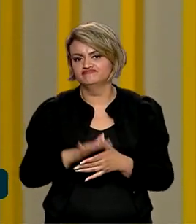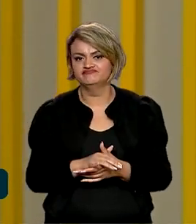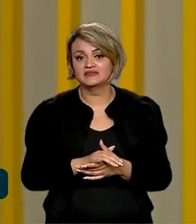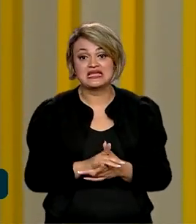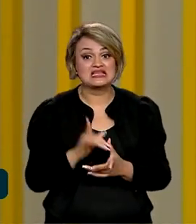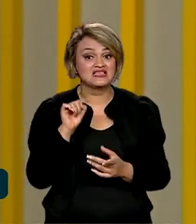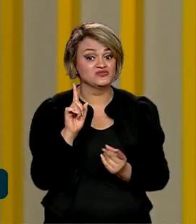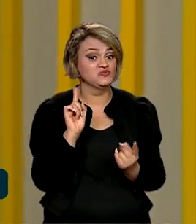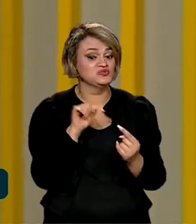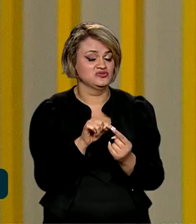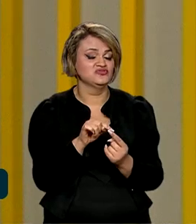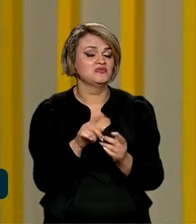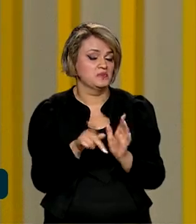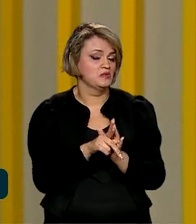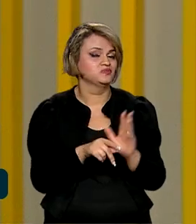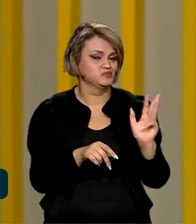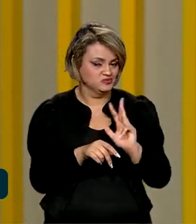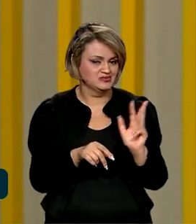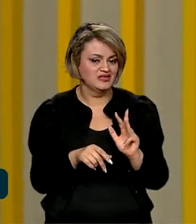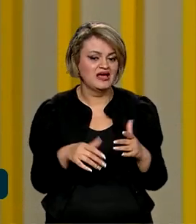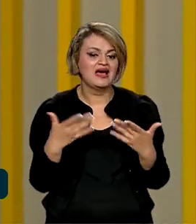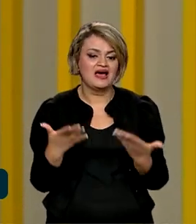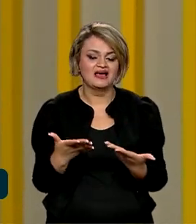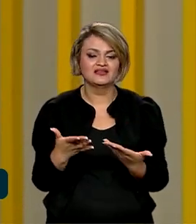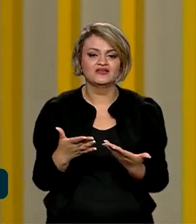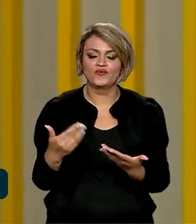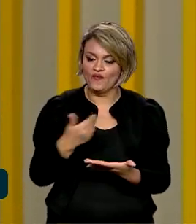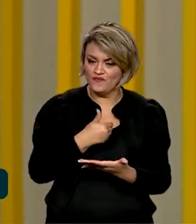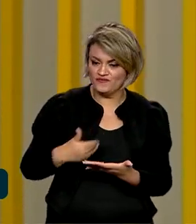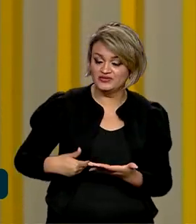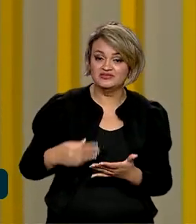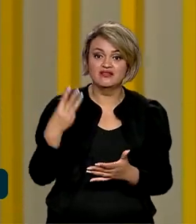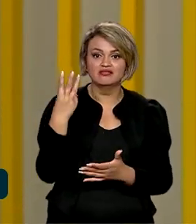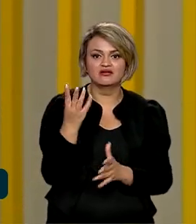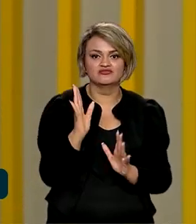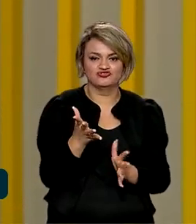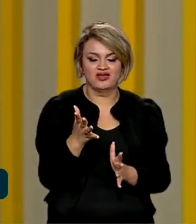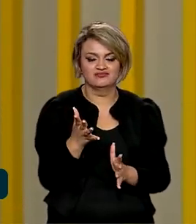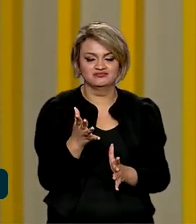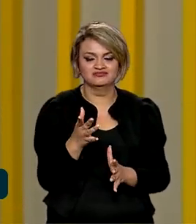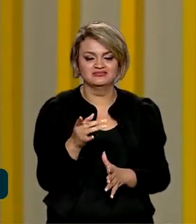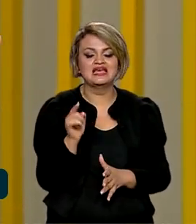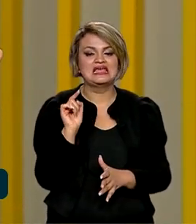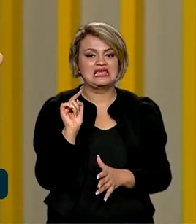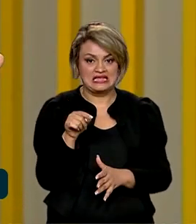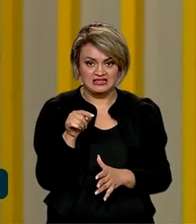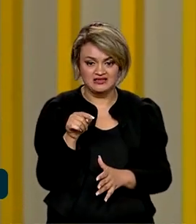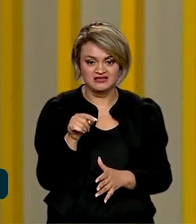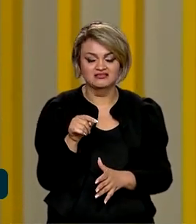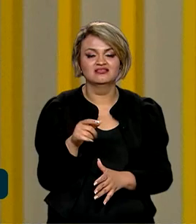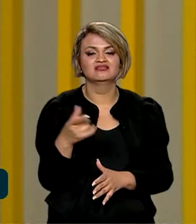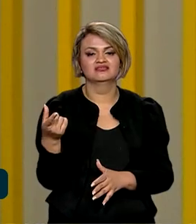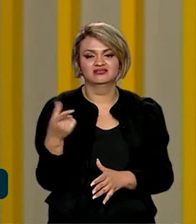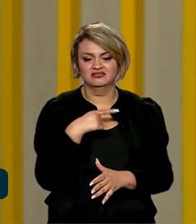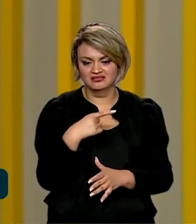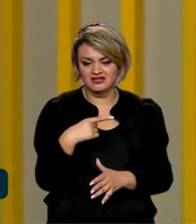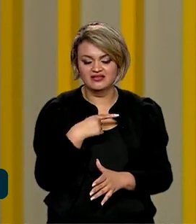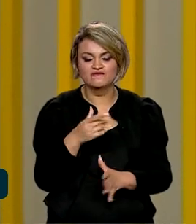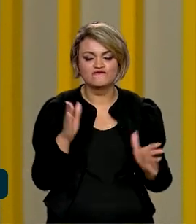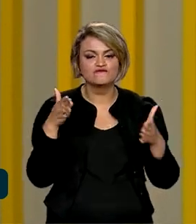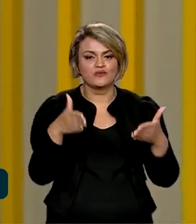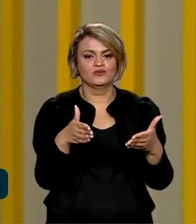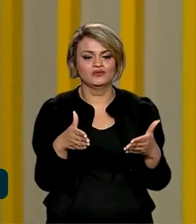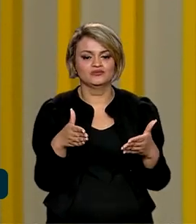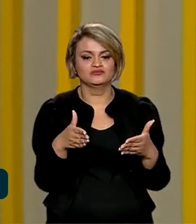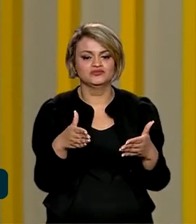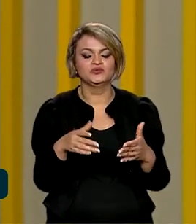objetivo do presidente Lula torna o terceiro governo aquele que mais tem densidade